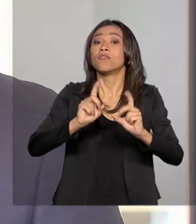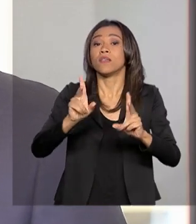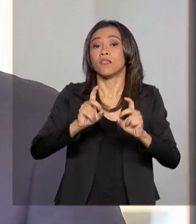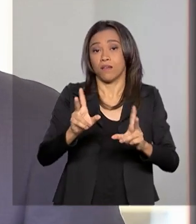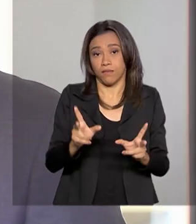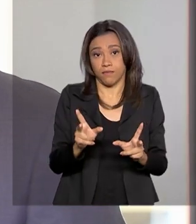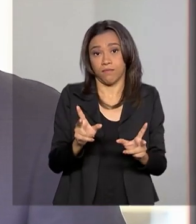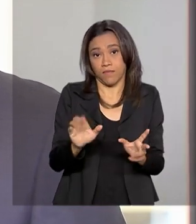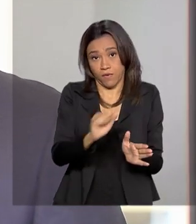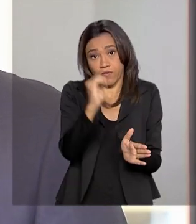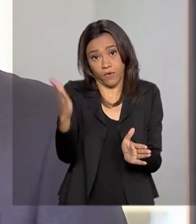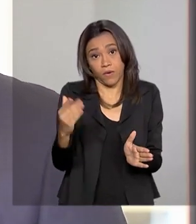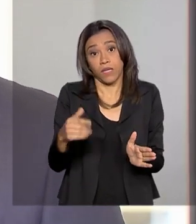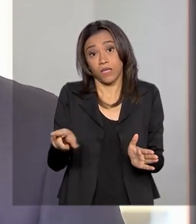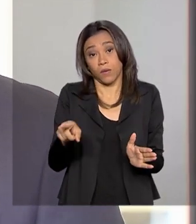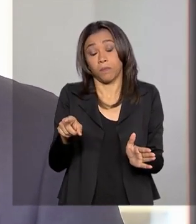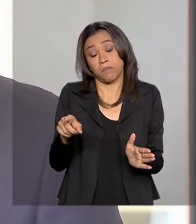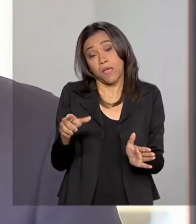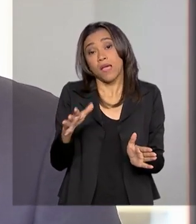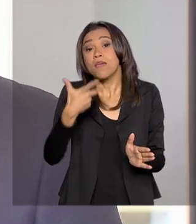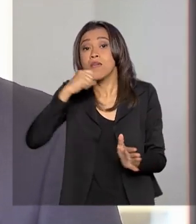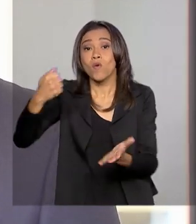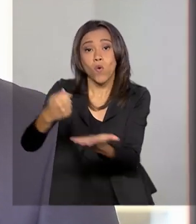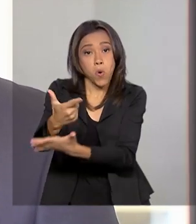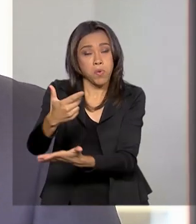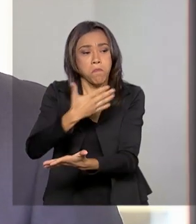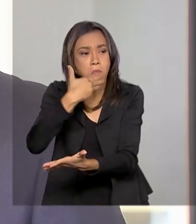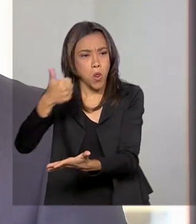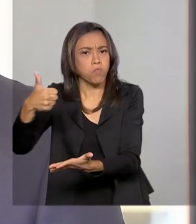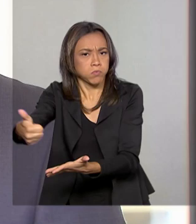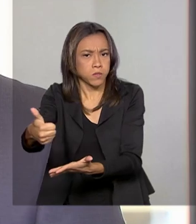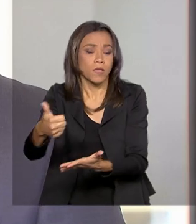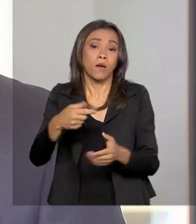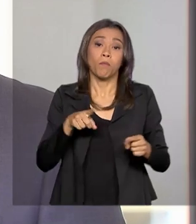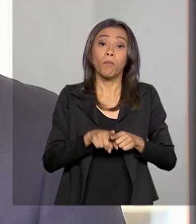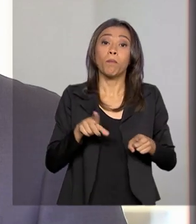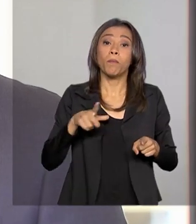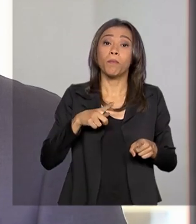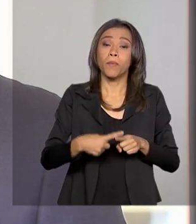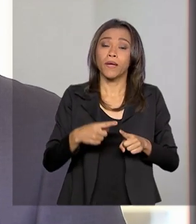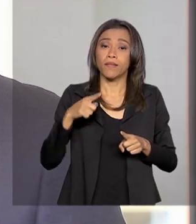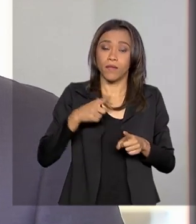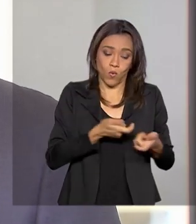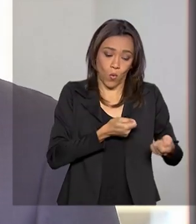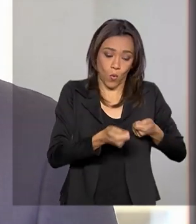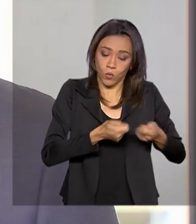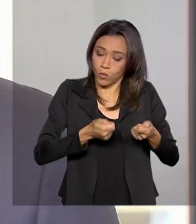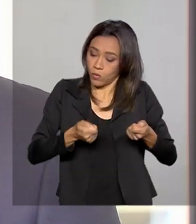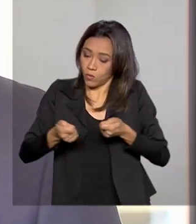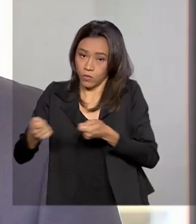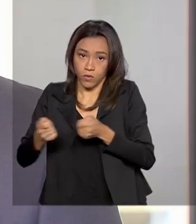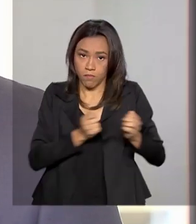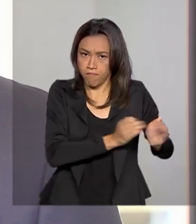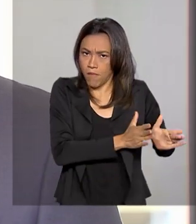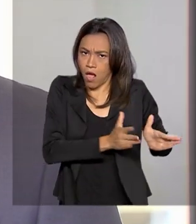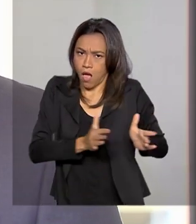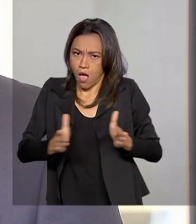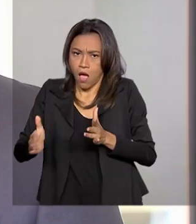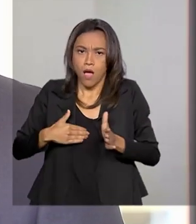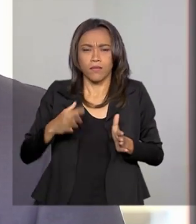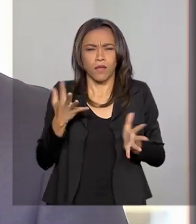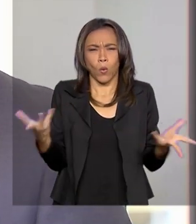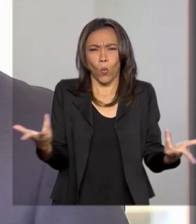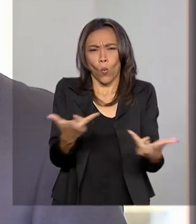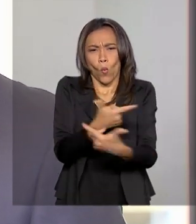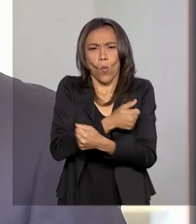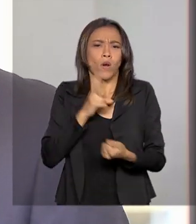eu acho que melhorar para o consumidor final, sim, porque a gente consegue fazer os controles do Ministério da Agricultura de forma mais eficiente e também consegue